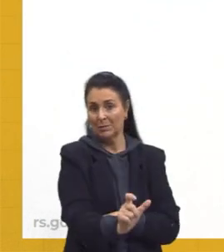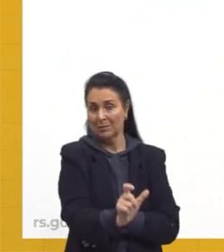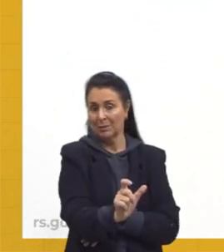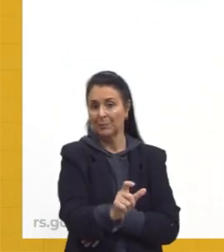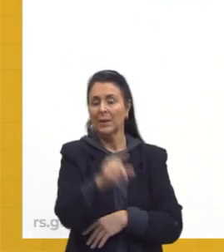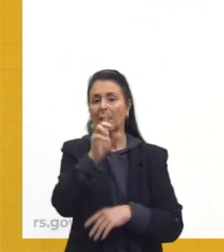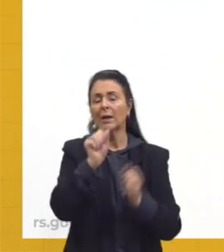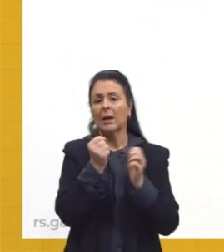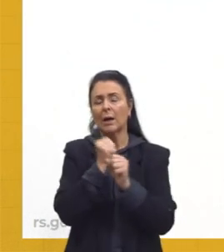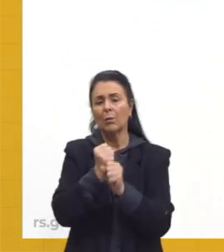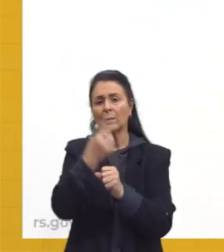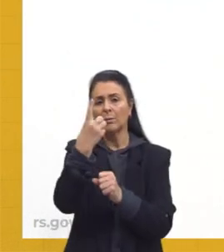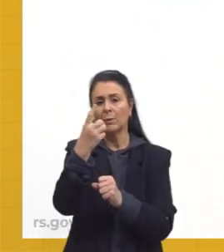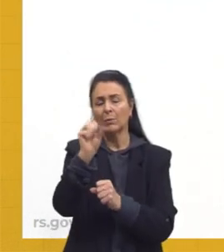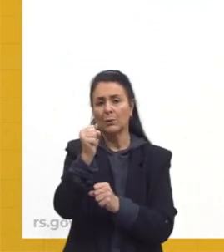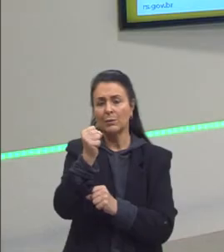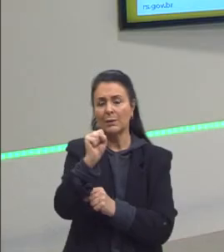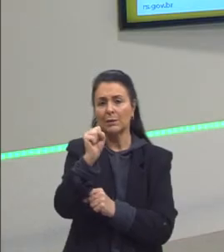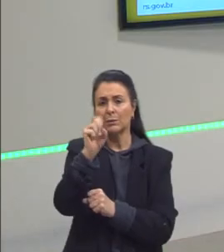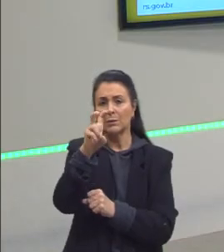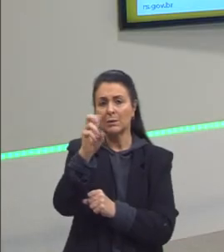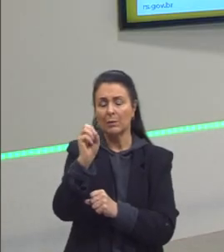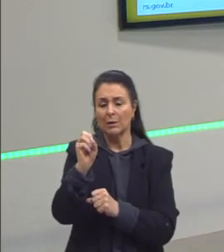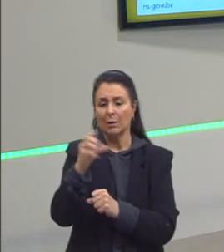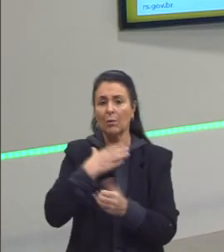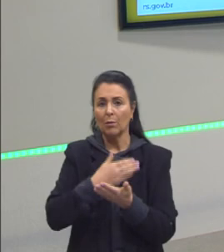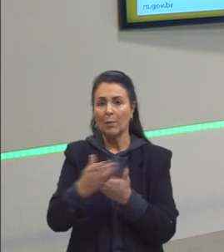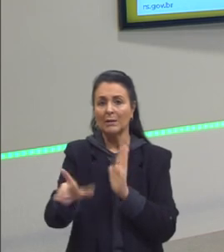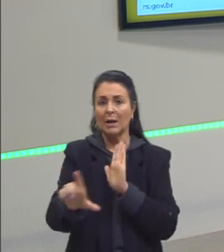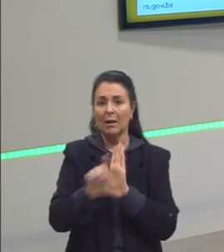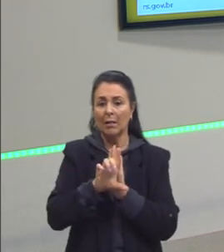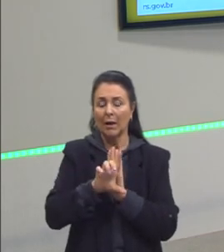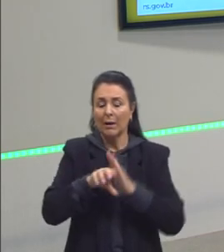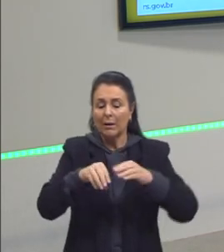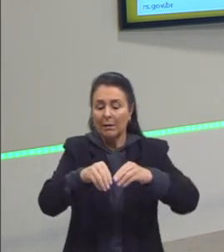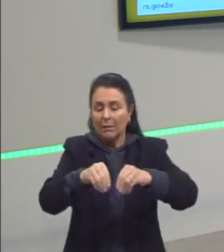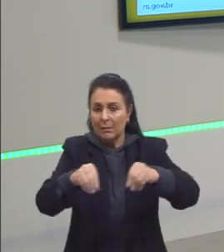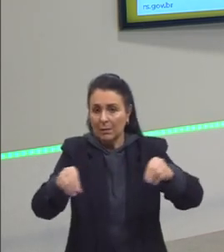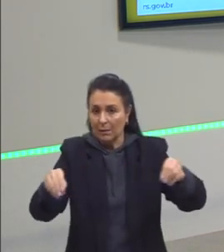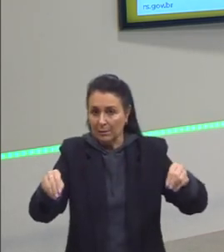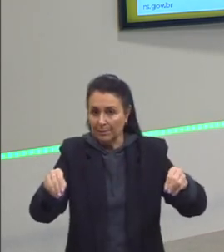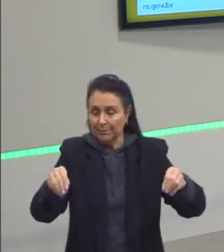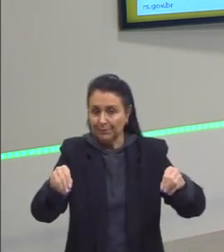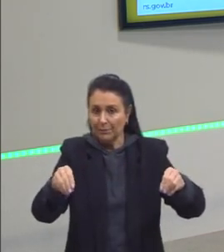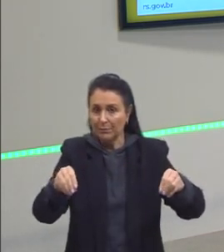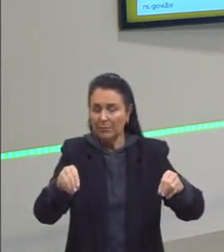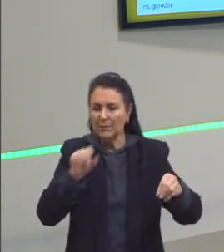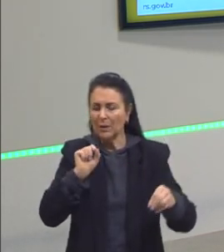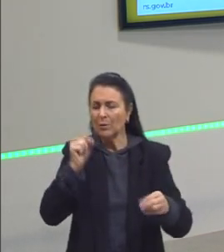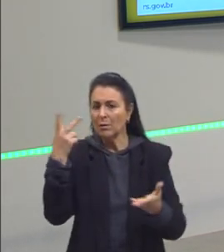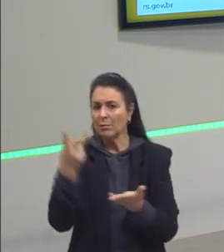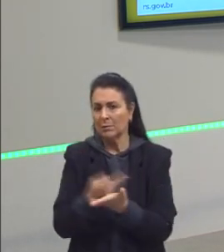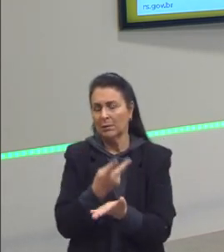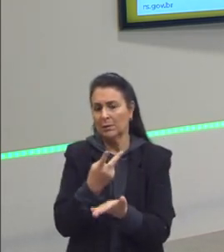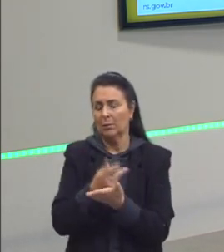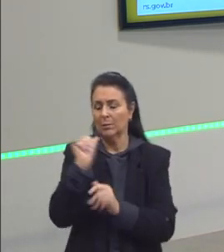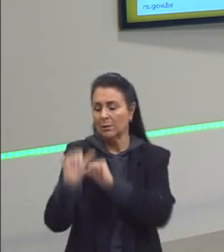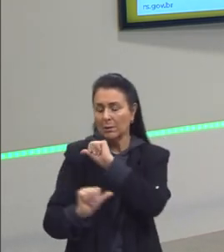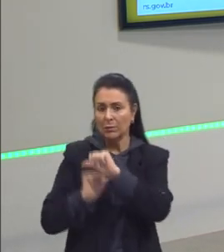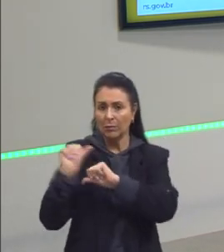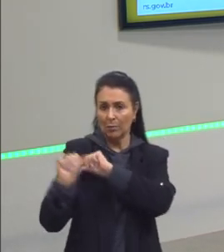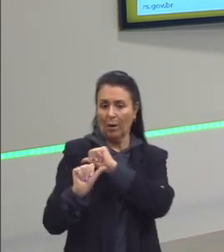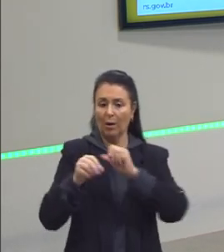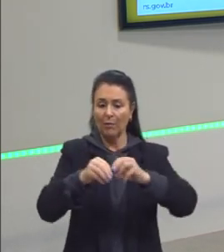1850, as leis de terras, tá? A lei de terras, né? O que que acontecia? Transformava